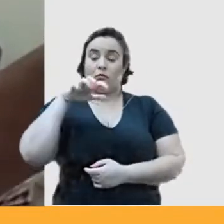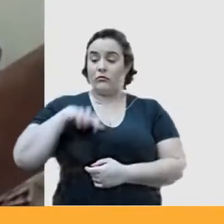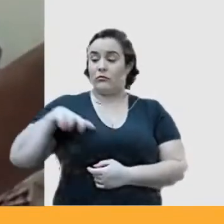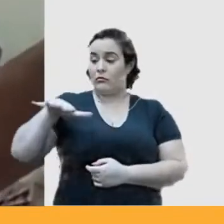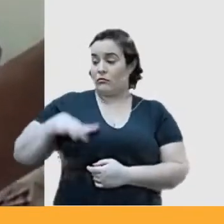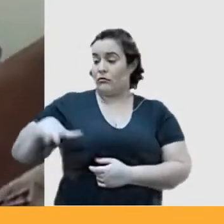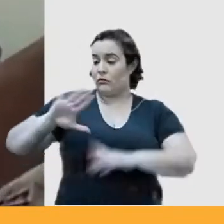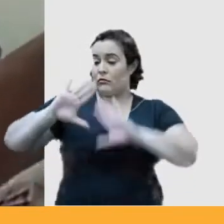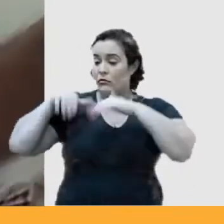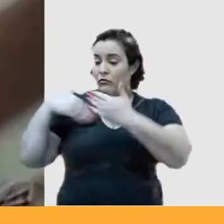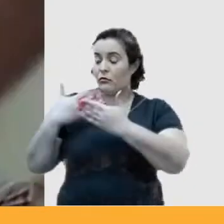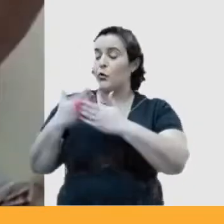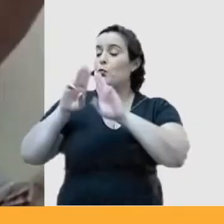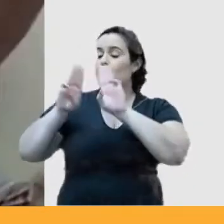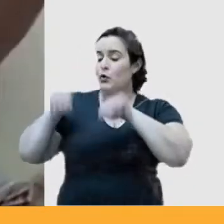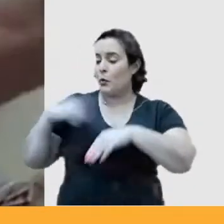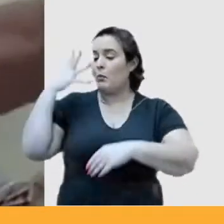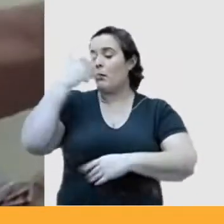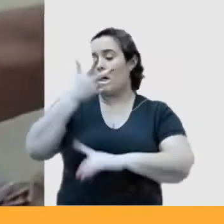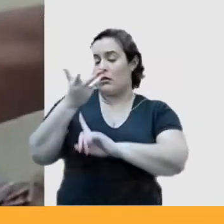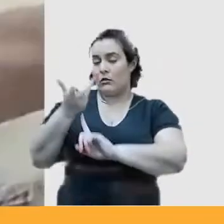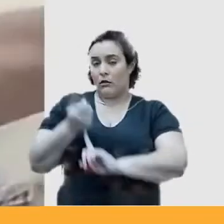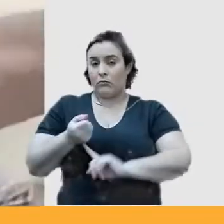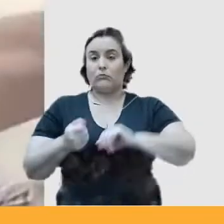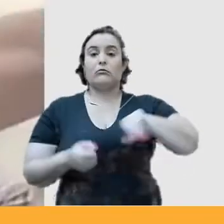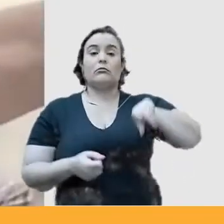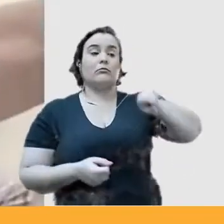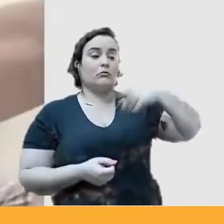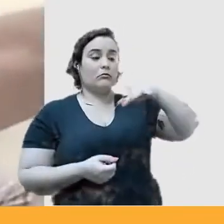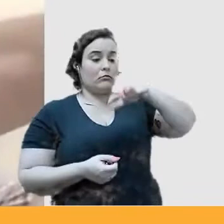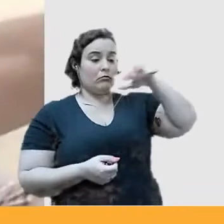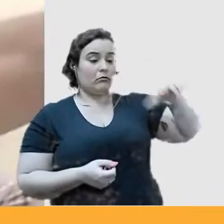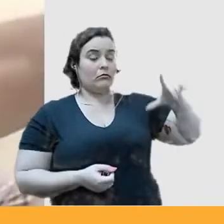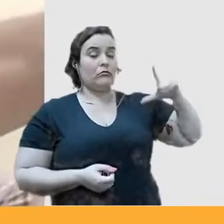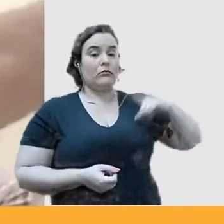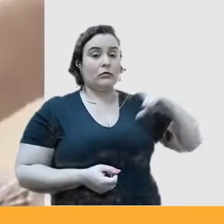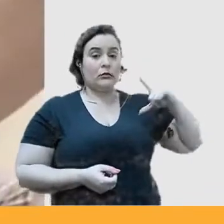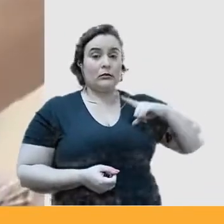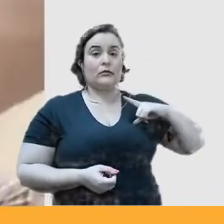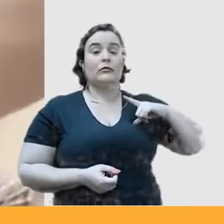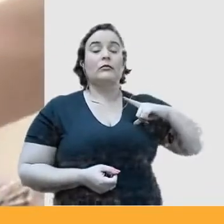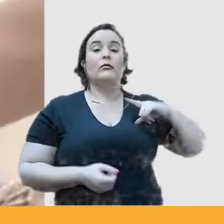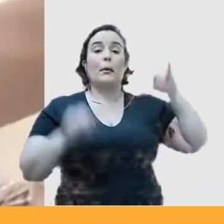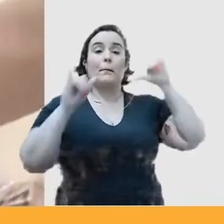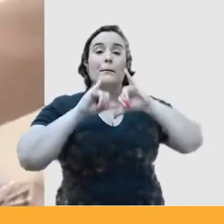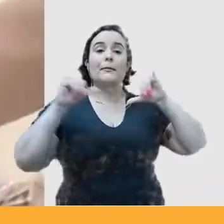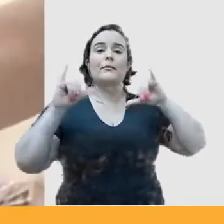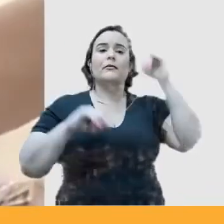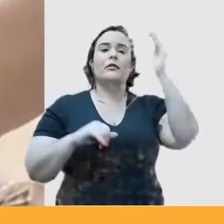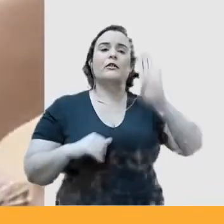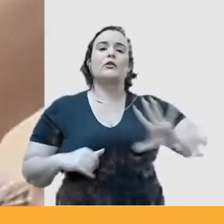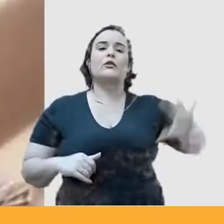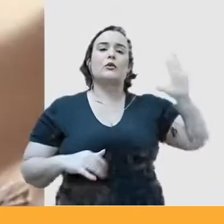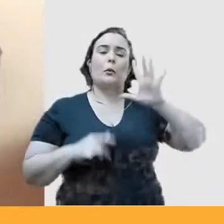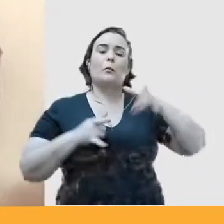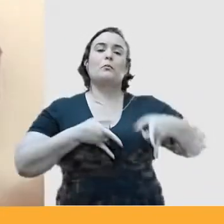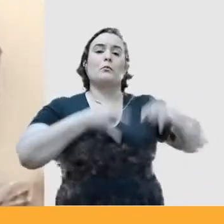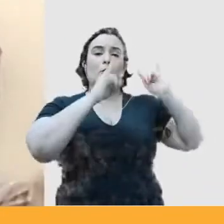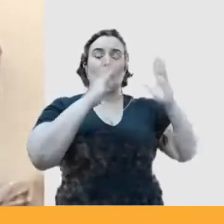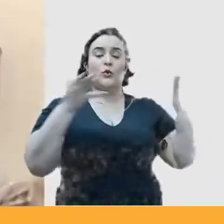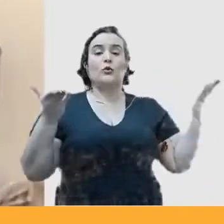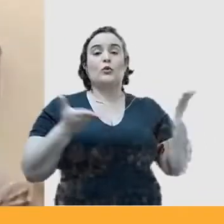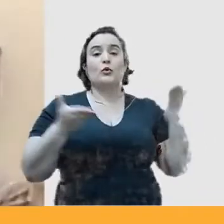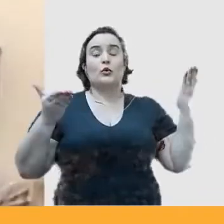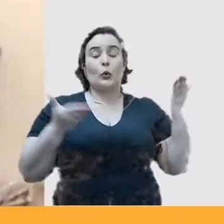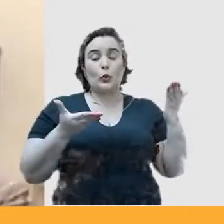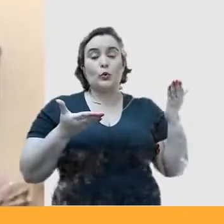Artes, o Museu de Belas Artes, do outro lado, você tem a imprensa nacional, um pédio lá, imprensa nacional, que hoje é